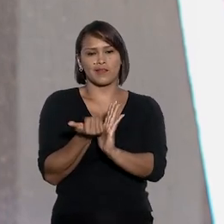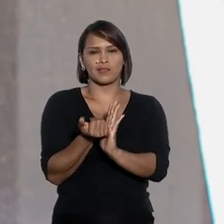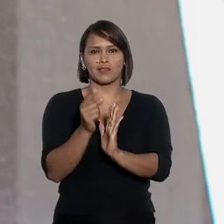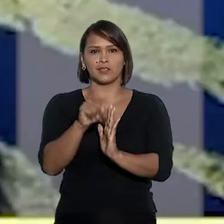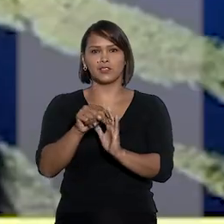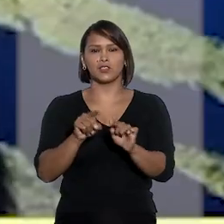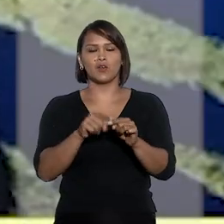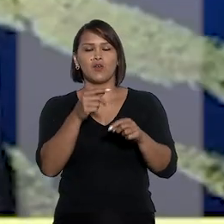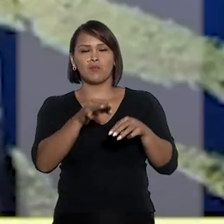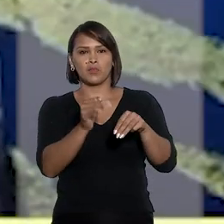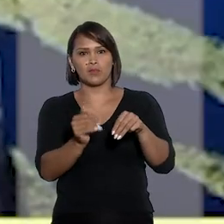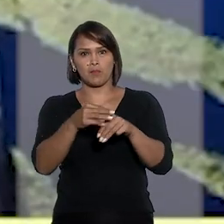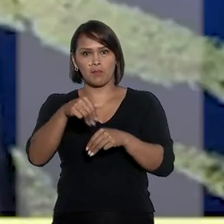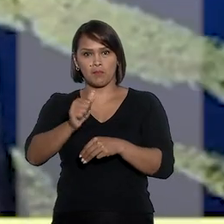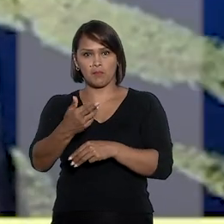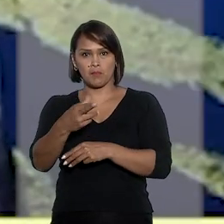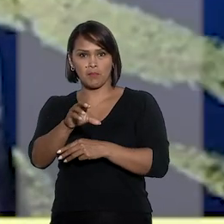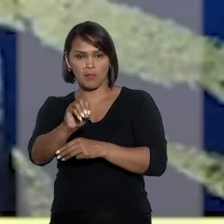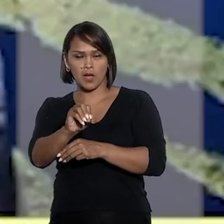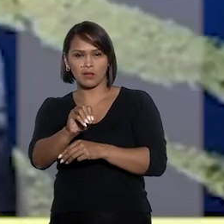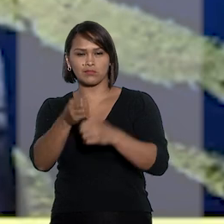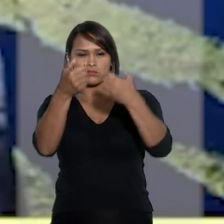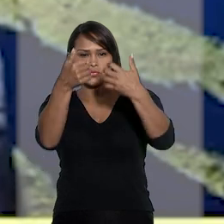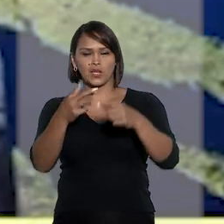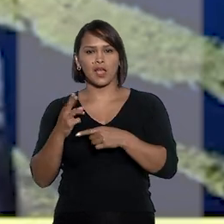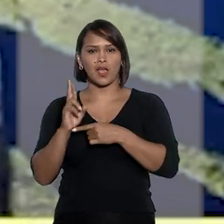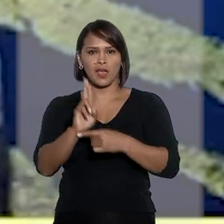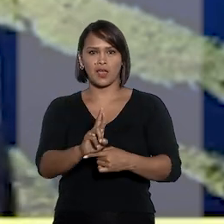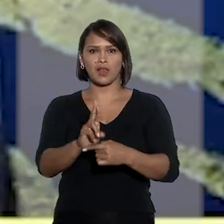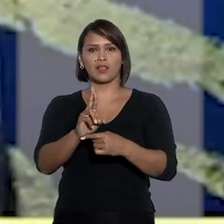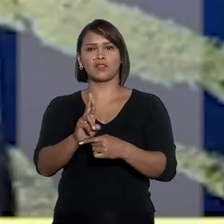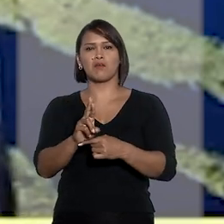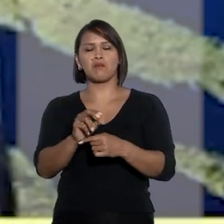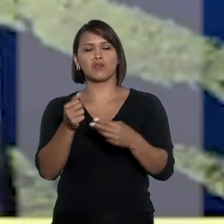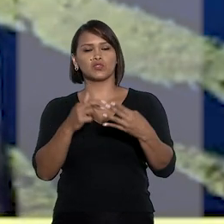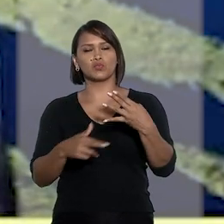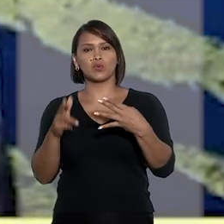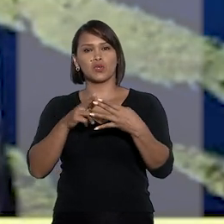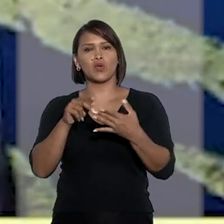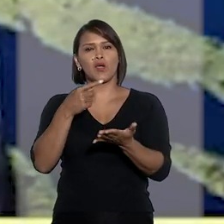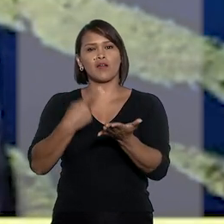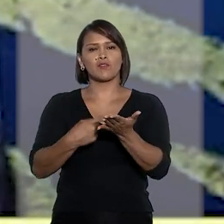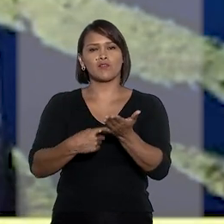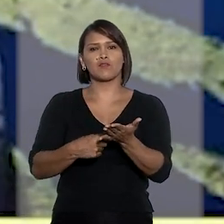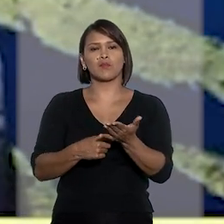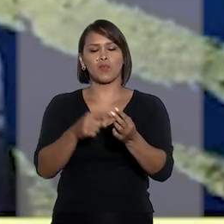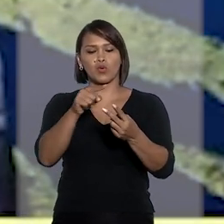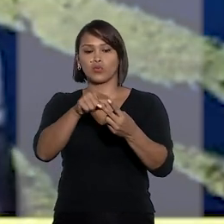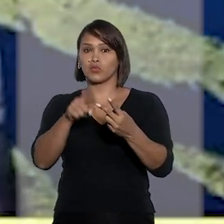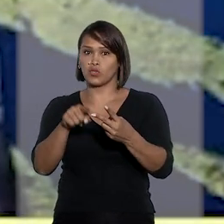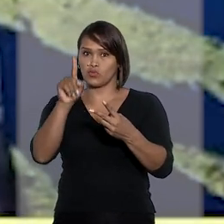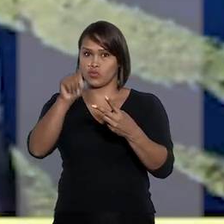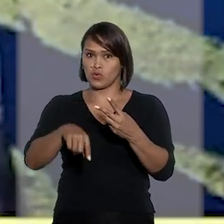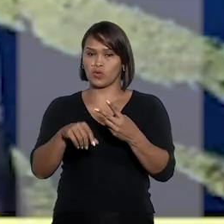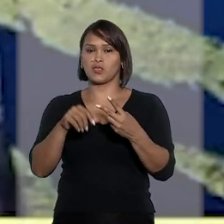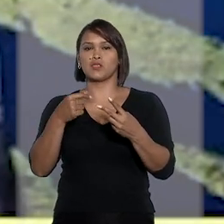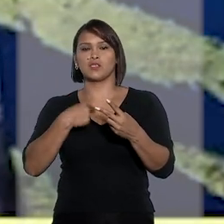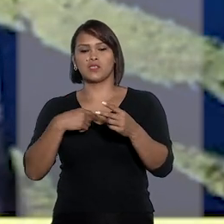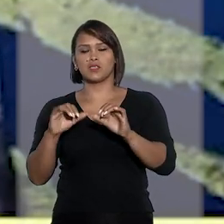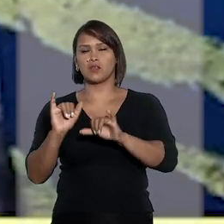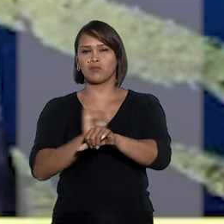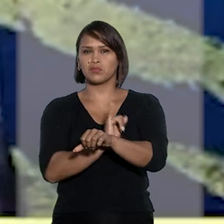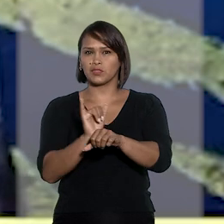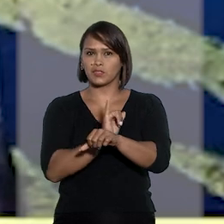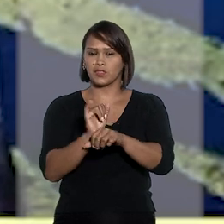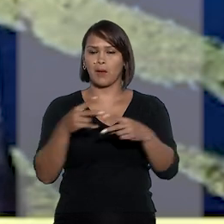resgate. O ministro Mauro Campbell Marques, relator do recurso no STJ, afirmou que PGBL e VGBL são